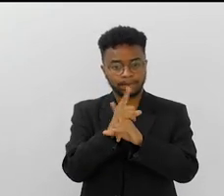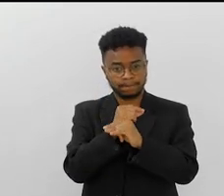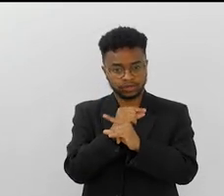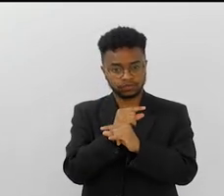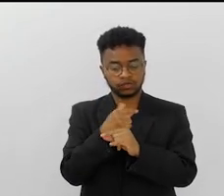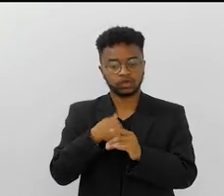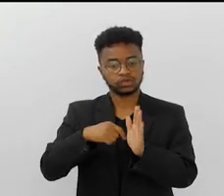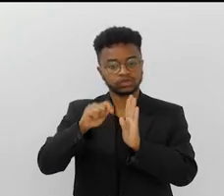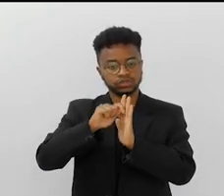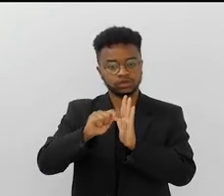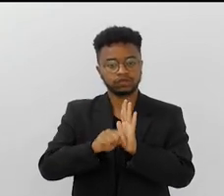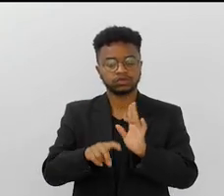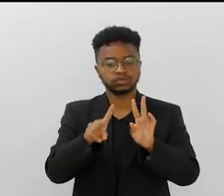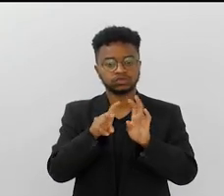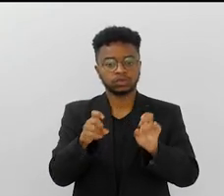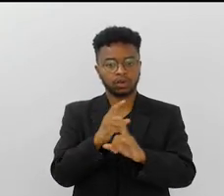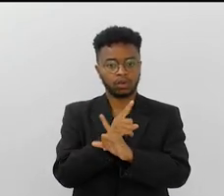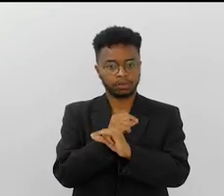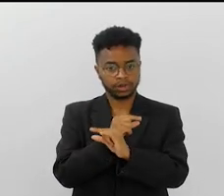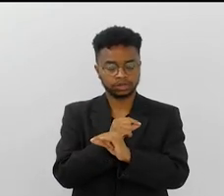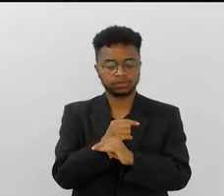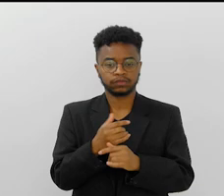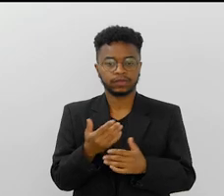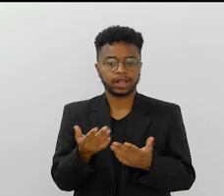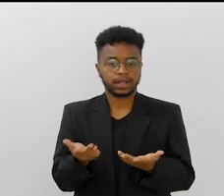livro, que eu escrevi sobre a Beja Flor,